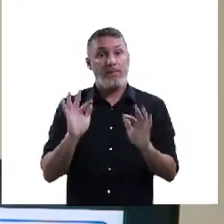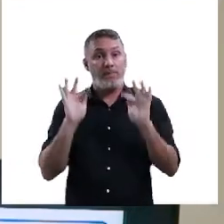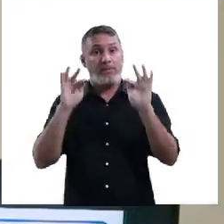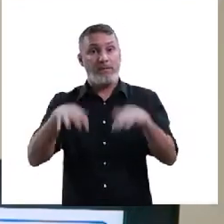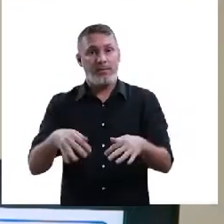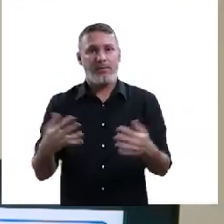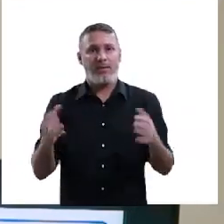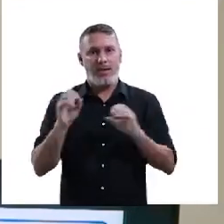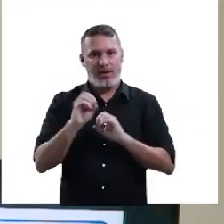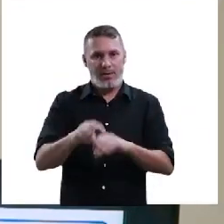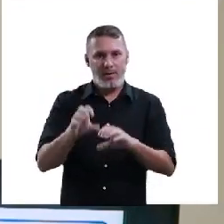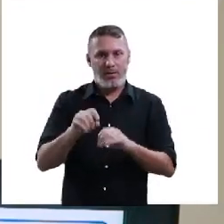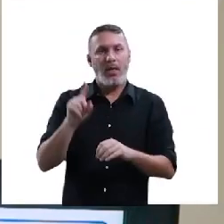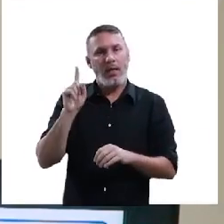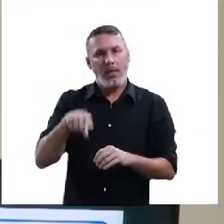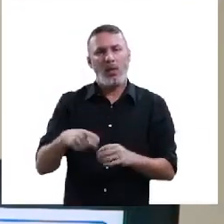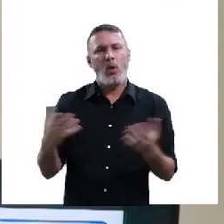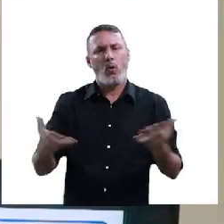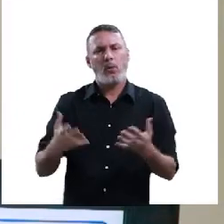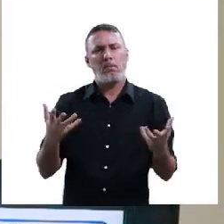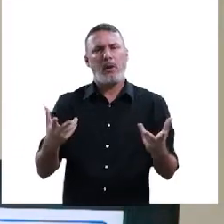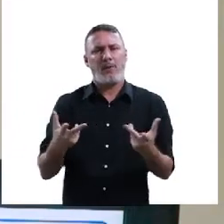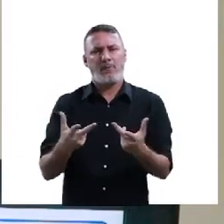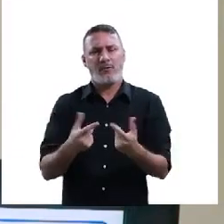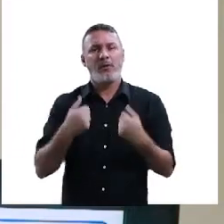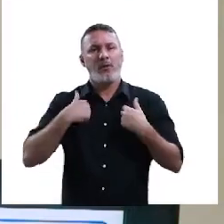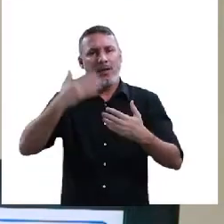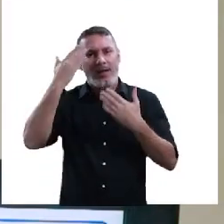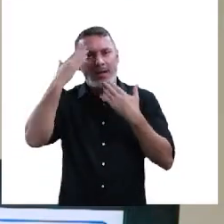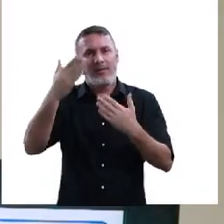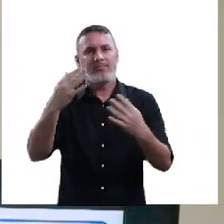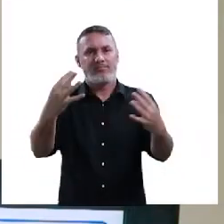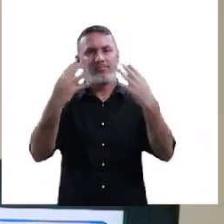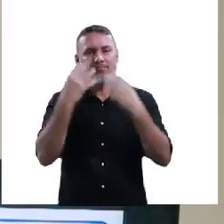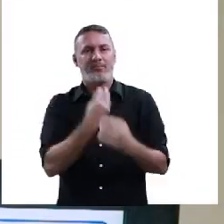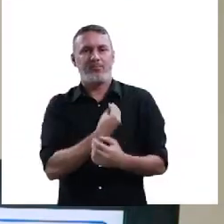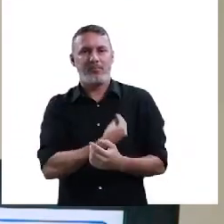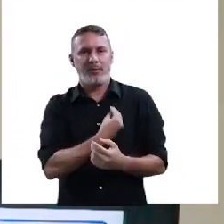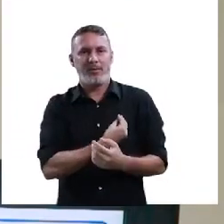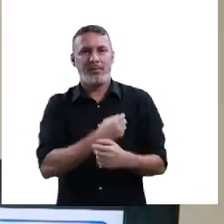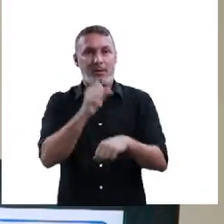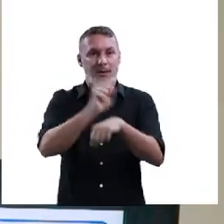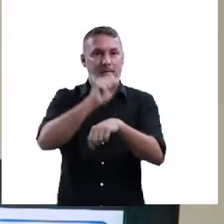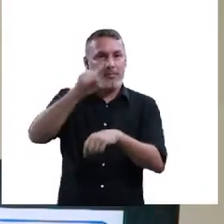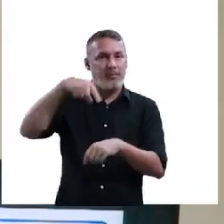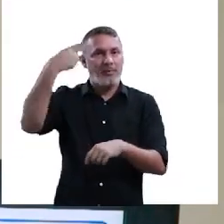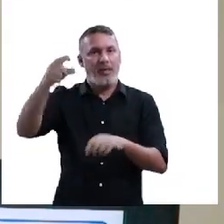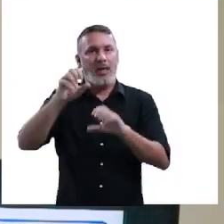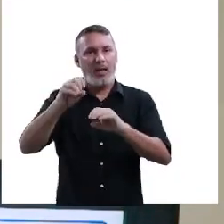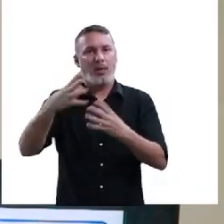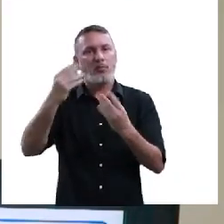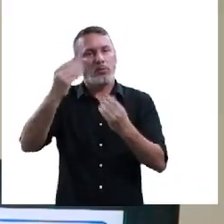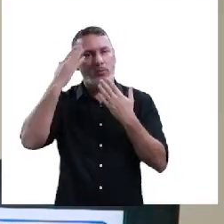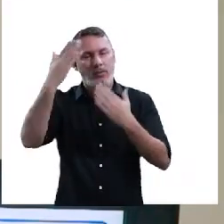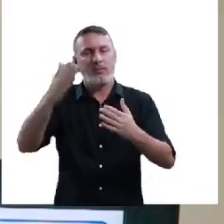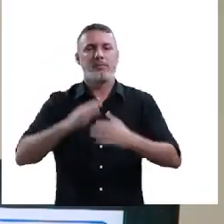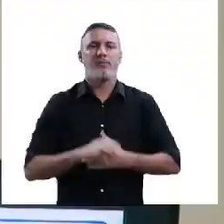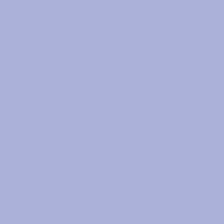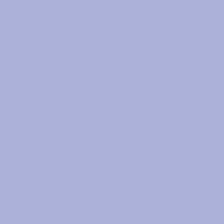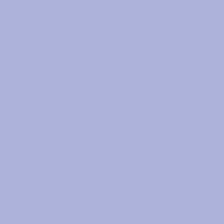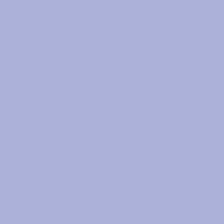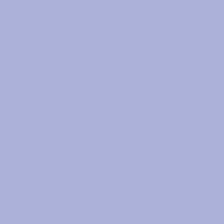encerramos a nossa aula, essa aula maravilhosa e eu agradeço a participação de cada um e vejo vocês na próxima aula. Obrigado, galera!